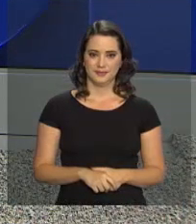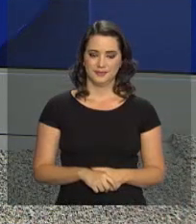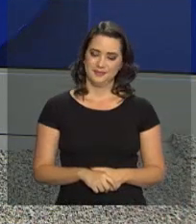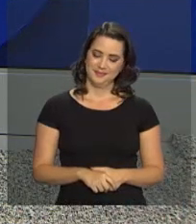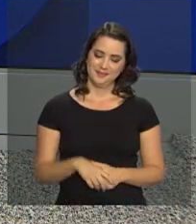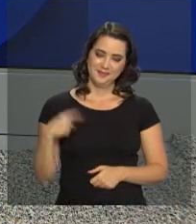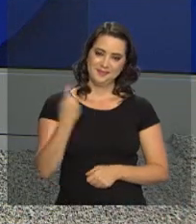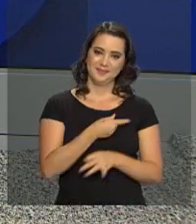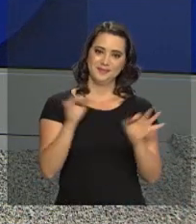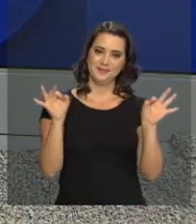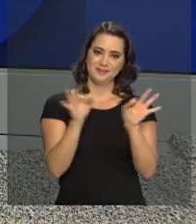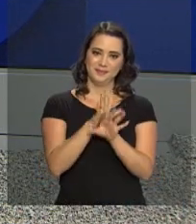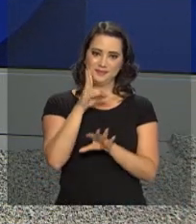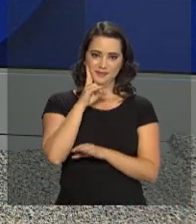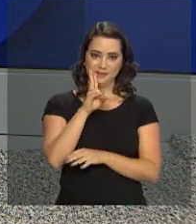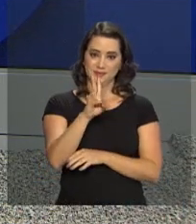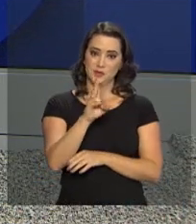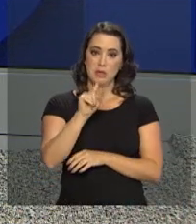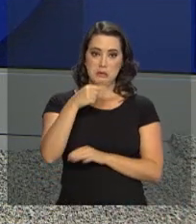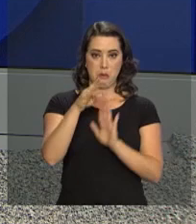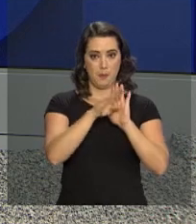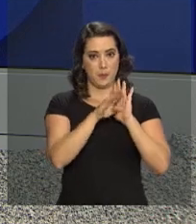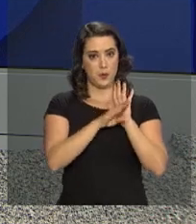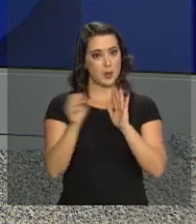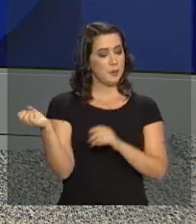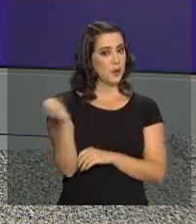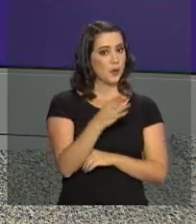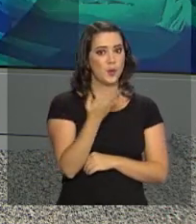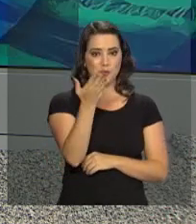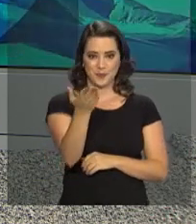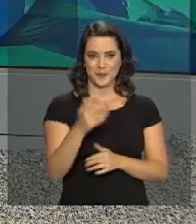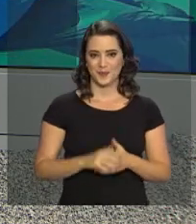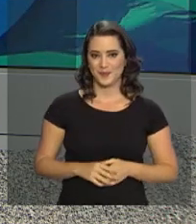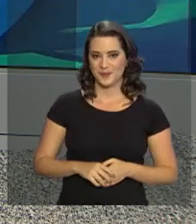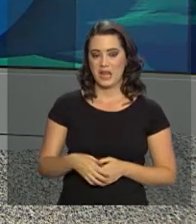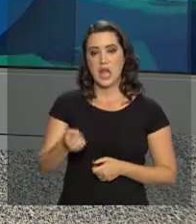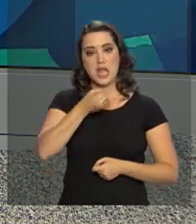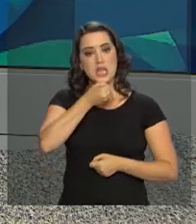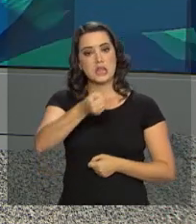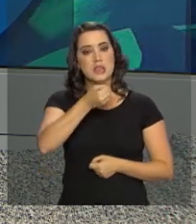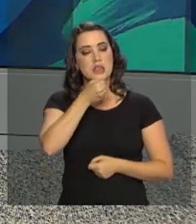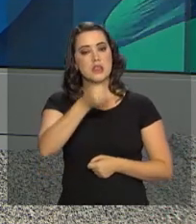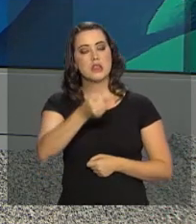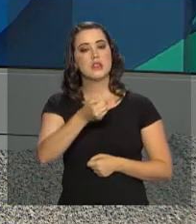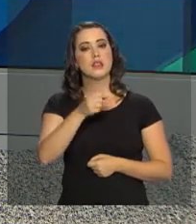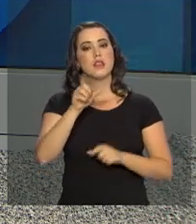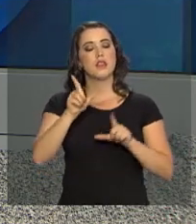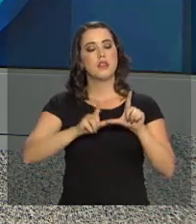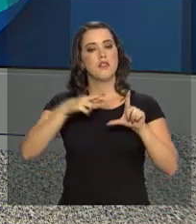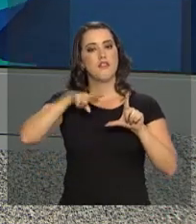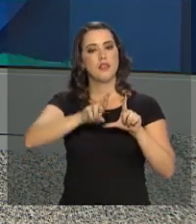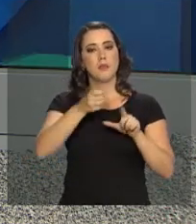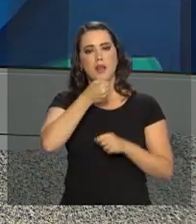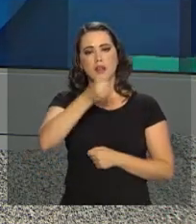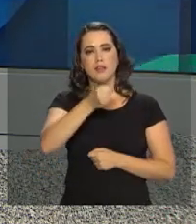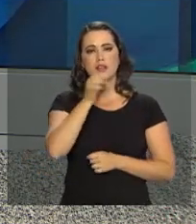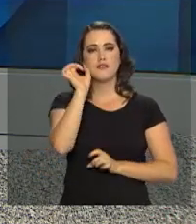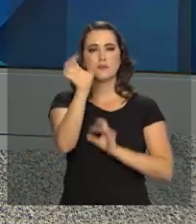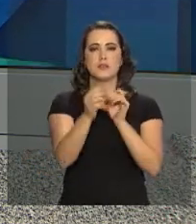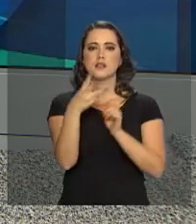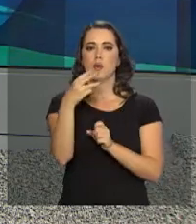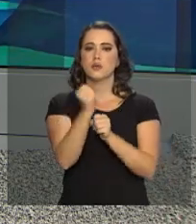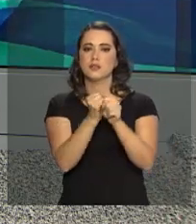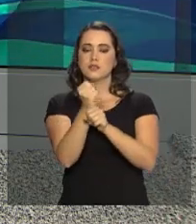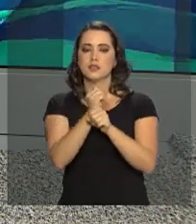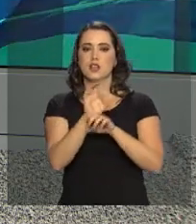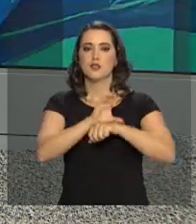Nós ficamos por aqui a seguir um programa inédito para você. O NBR Entrevista Especial sobre os 30 anos da